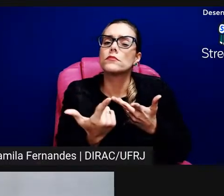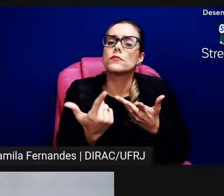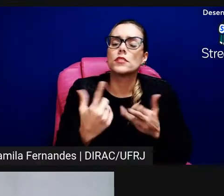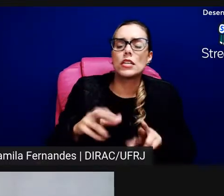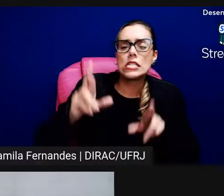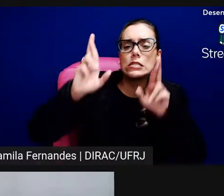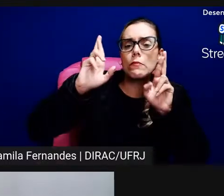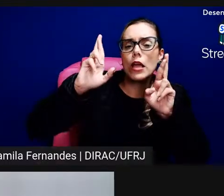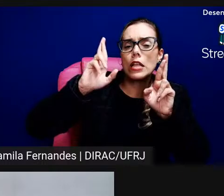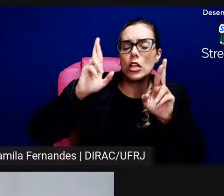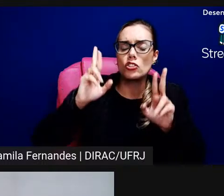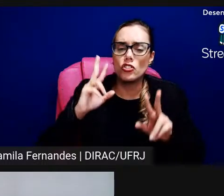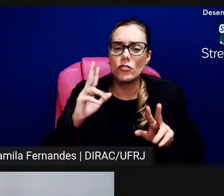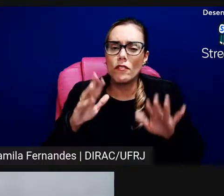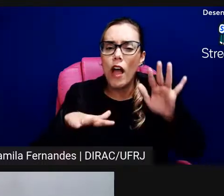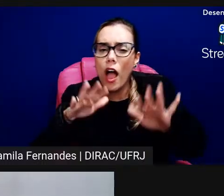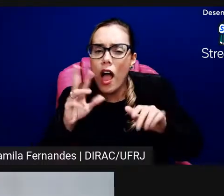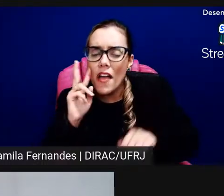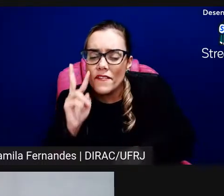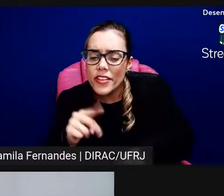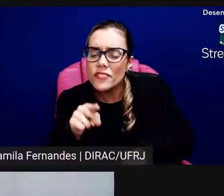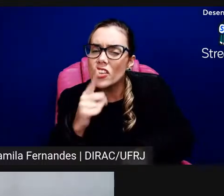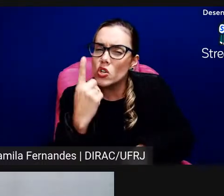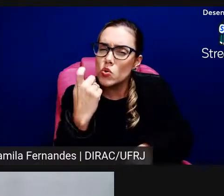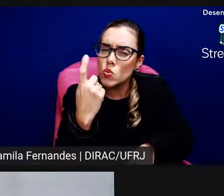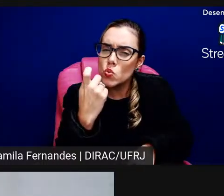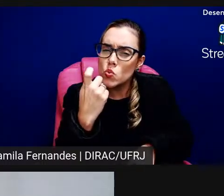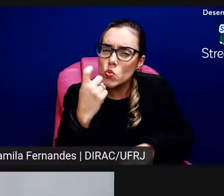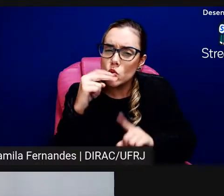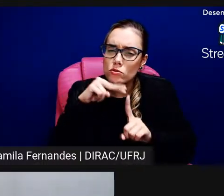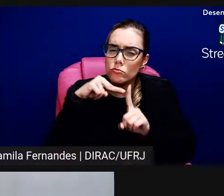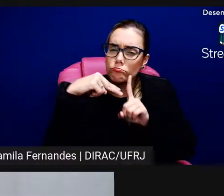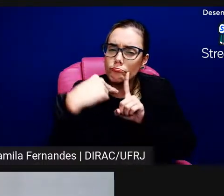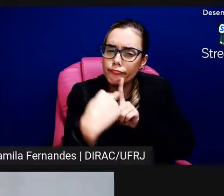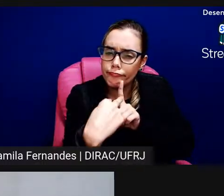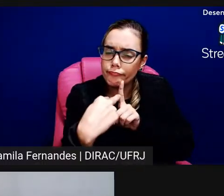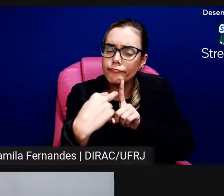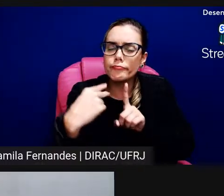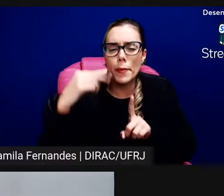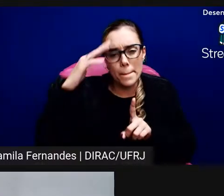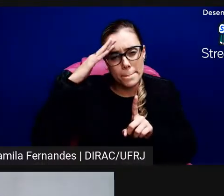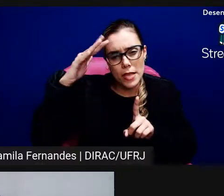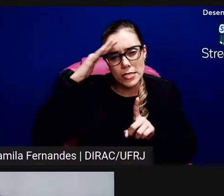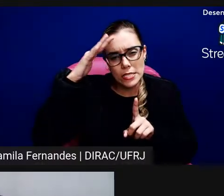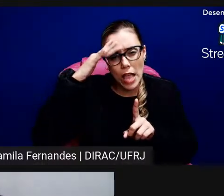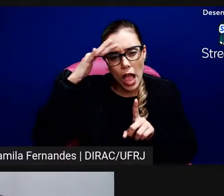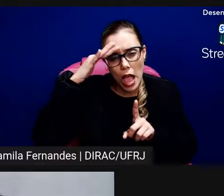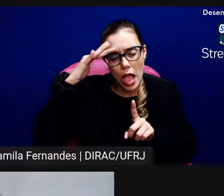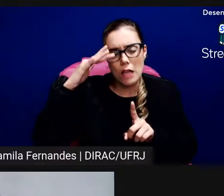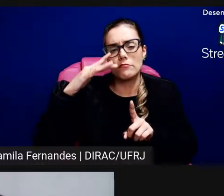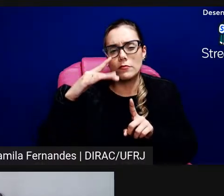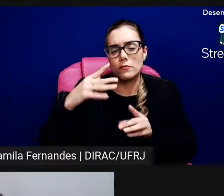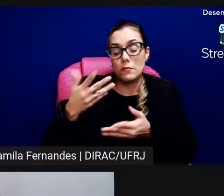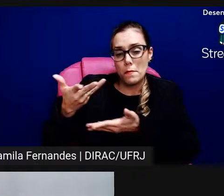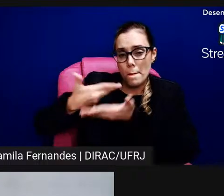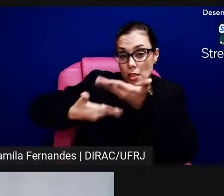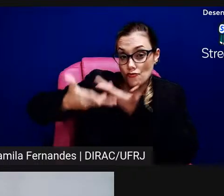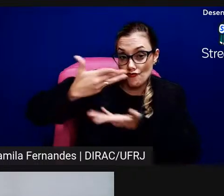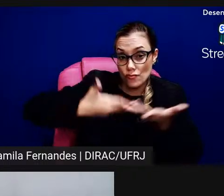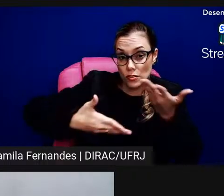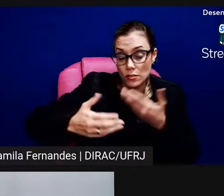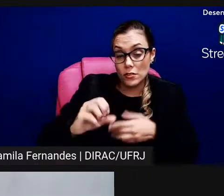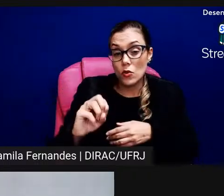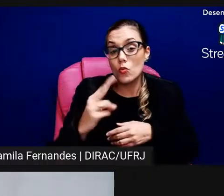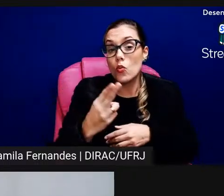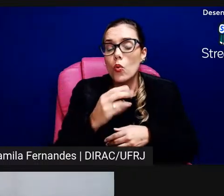um único modo de se pensar a mediação enquanto aos exemplos das obras que a Ana Costa